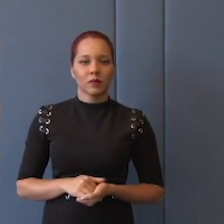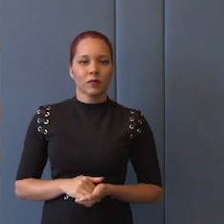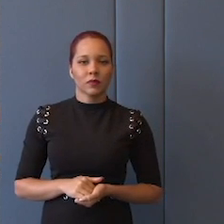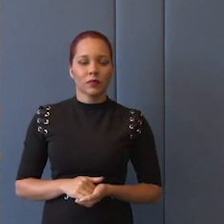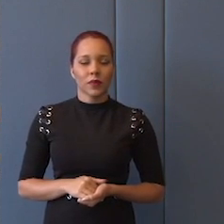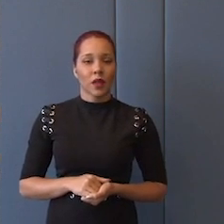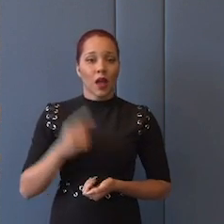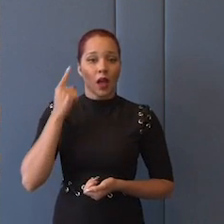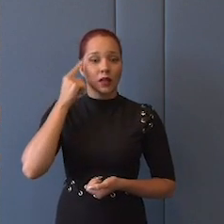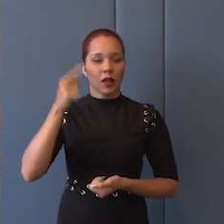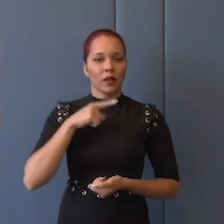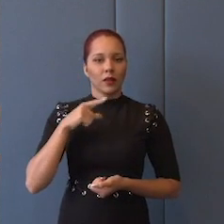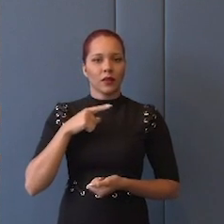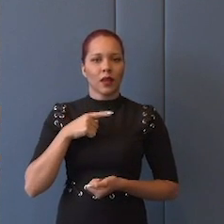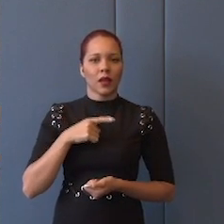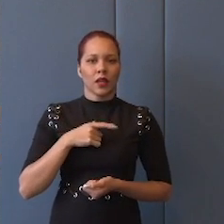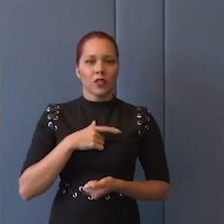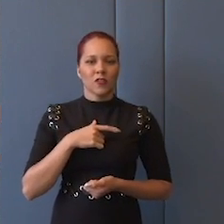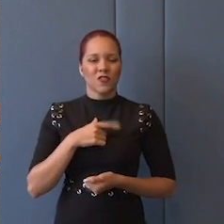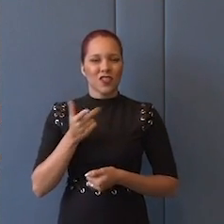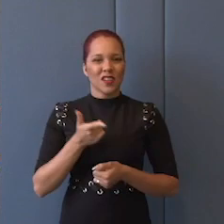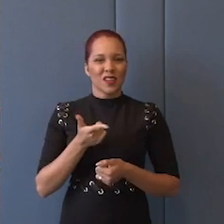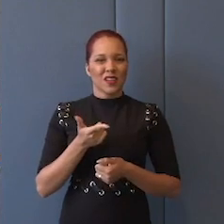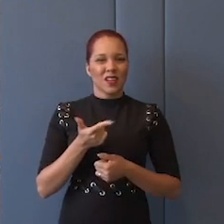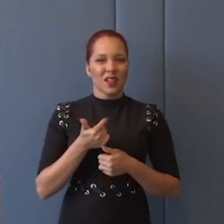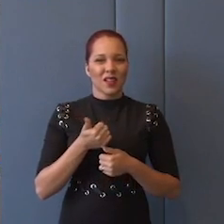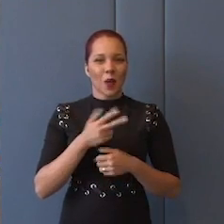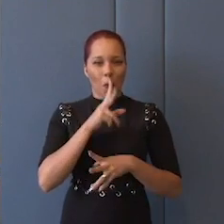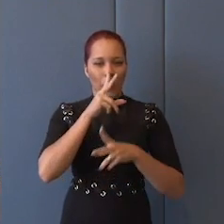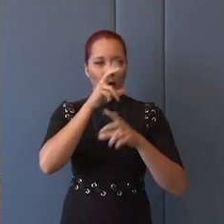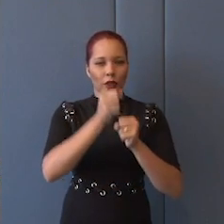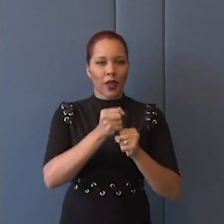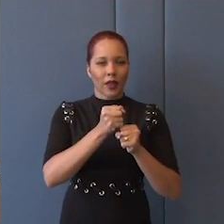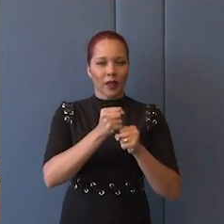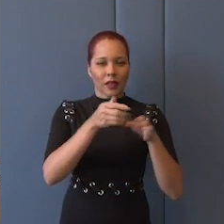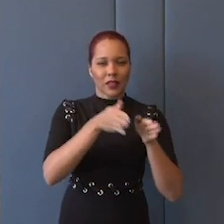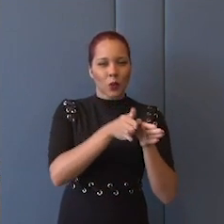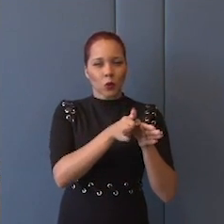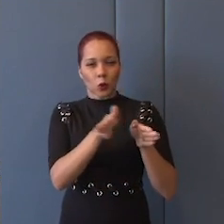A ideia de que existe um deslocamento de eixos de poder. Isso tem se falado muito. Há 20 anos se fala.